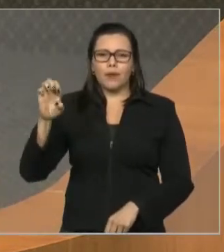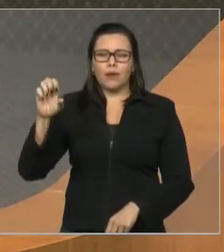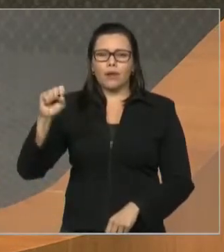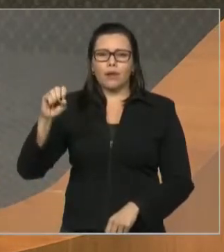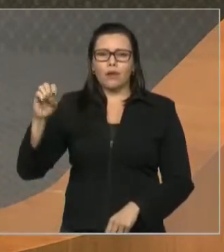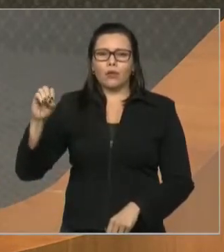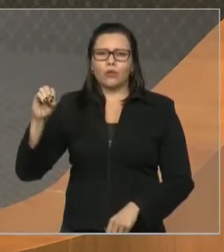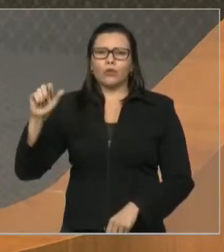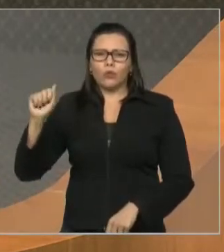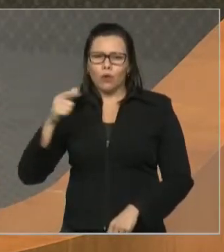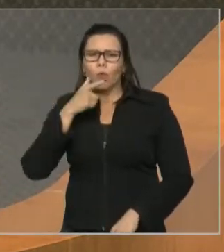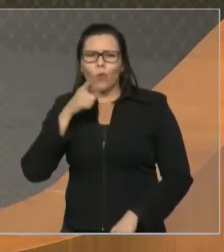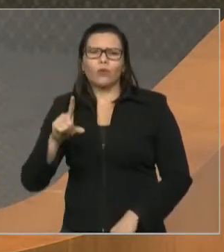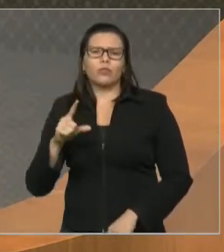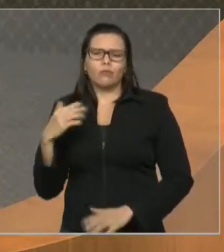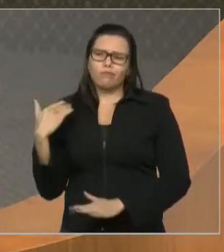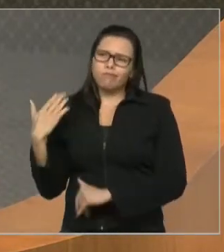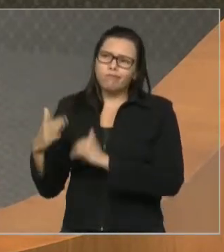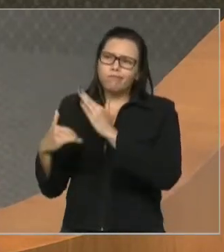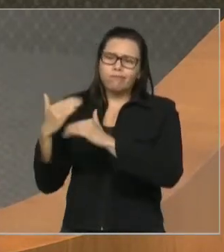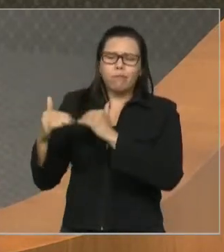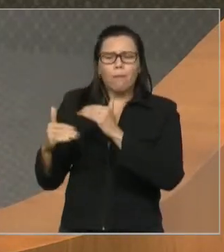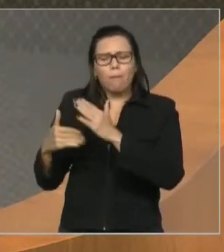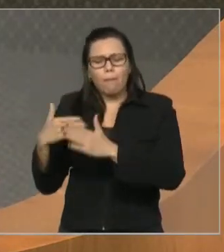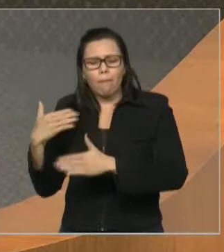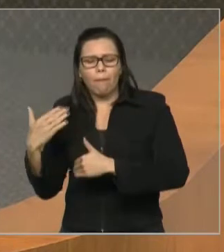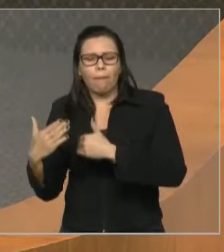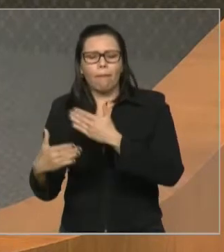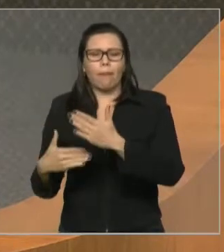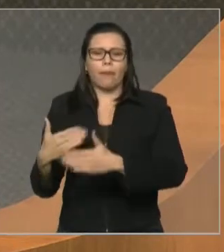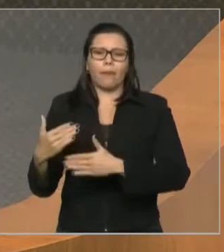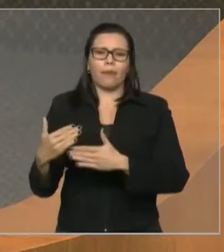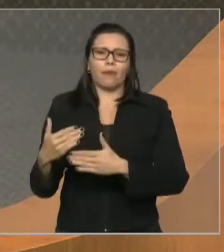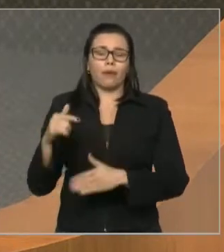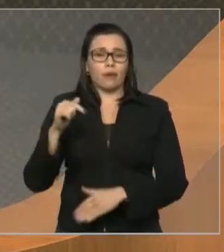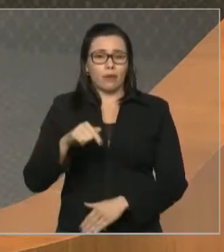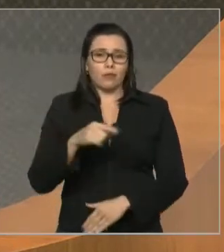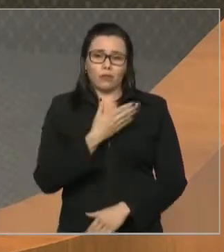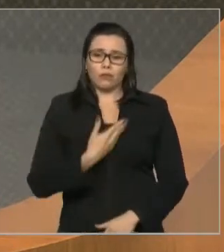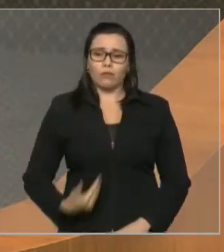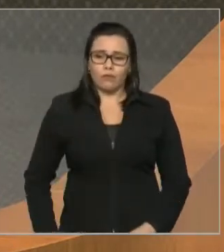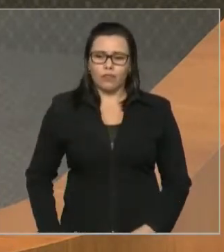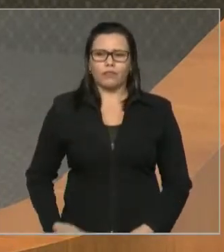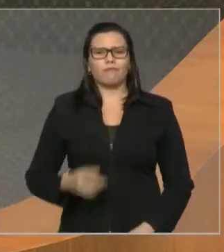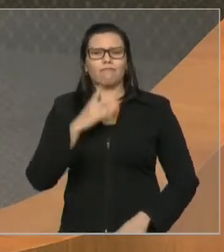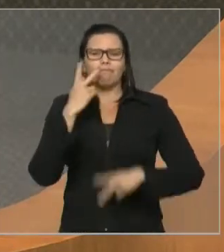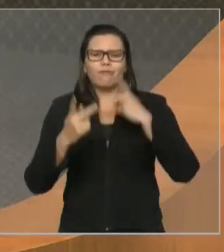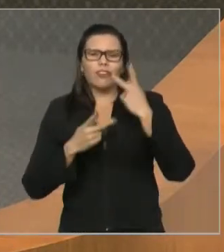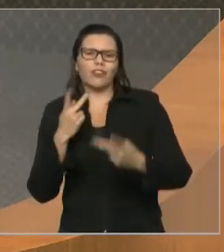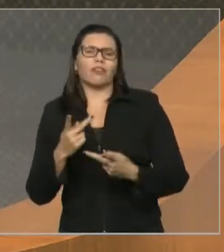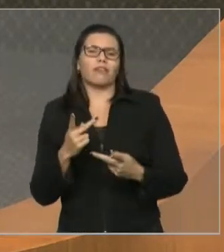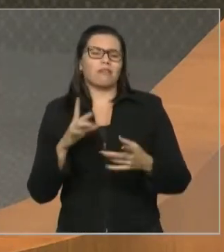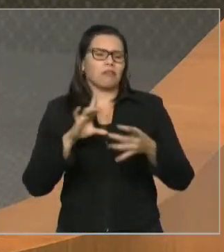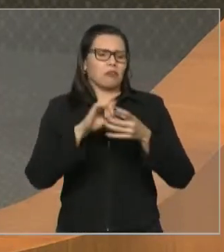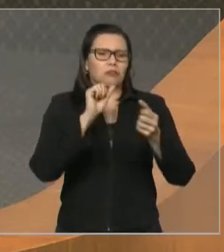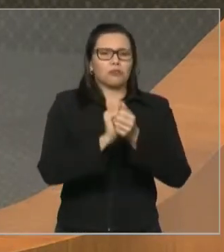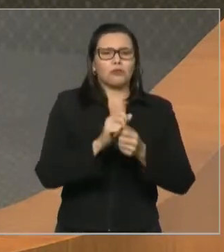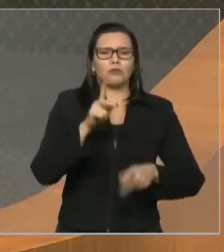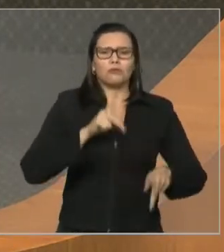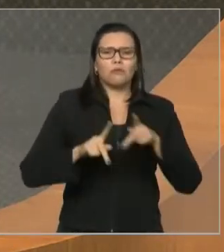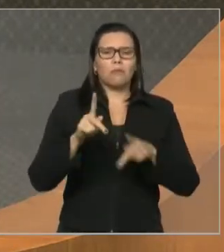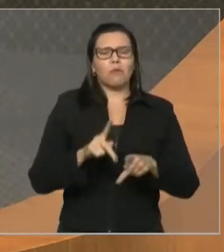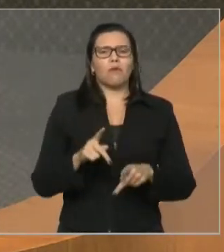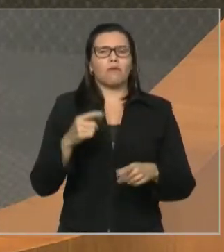alerta. Esse é o governo que, há dois meses atrás, alardeava que era a favor do povo e que tudo para trás não